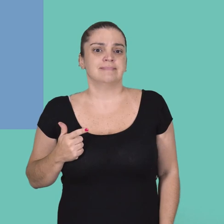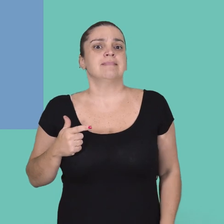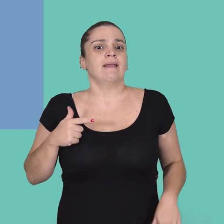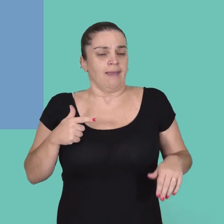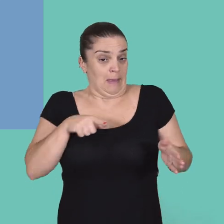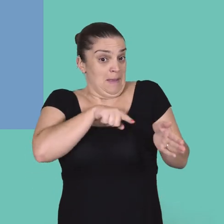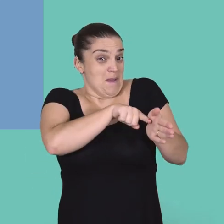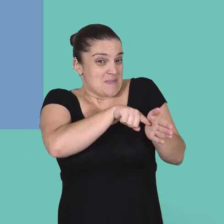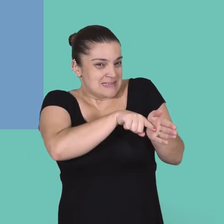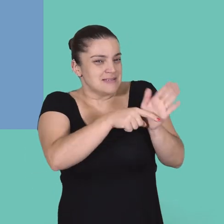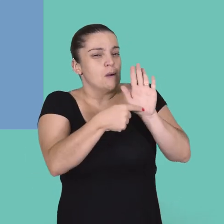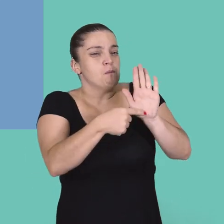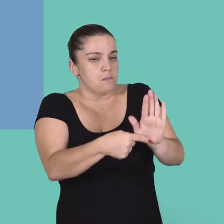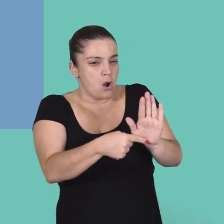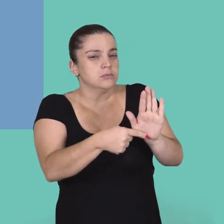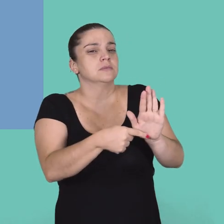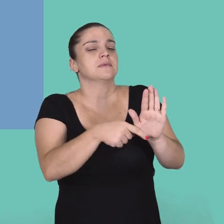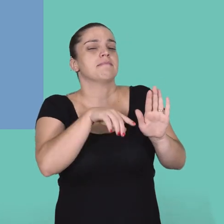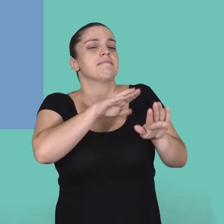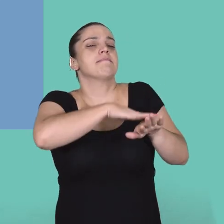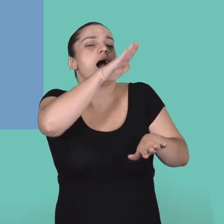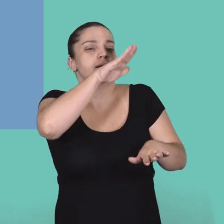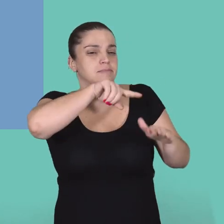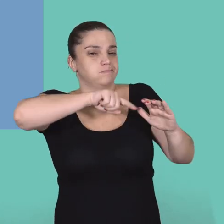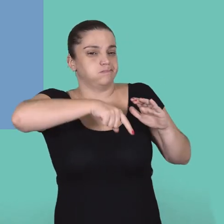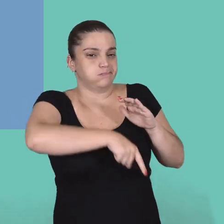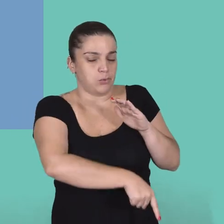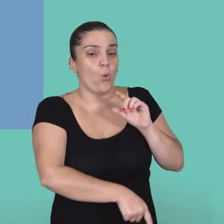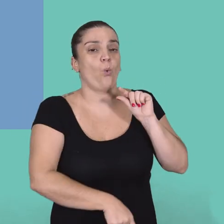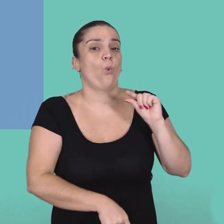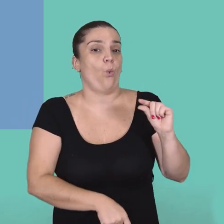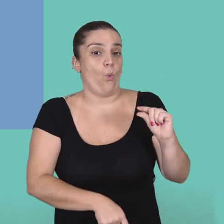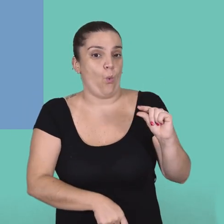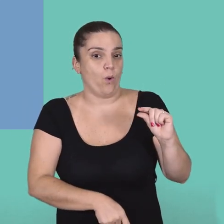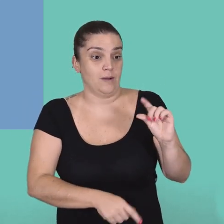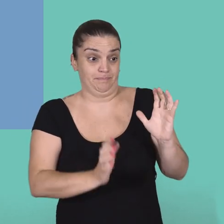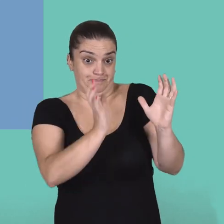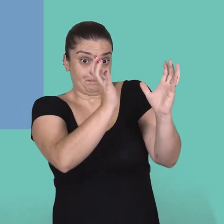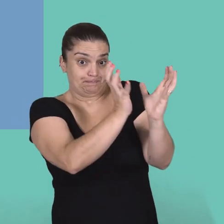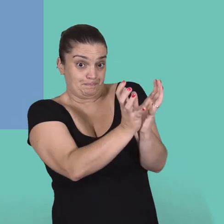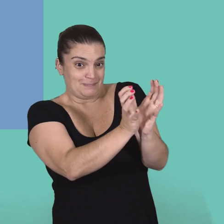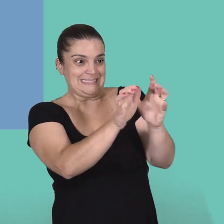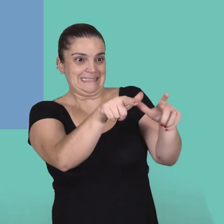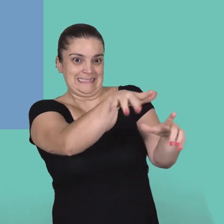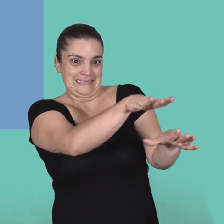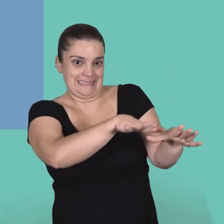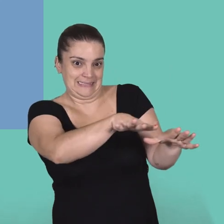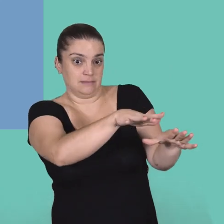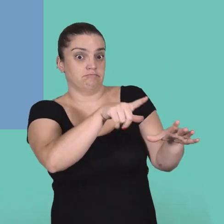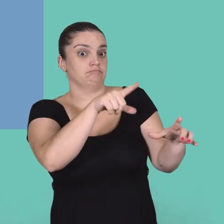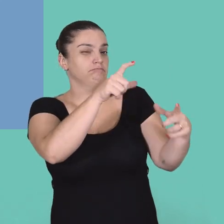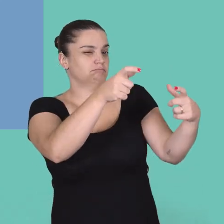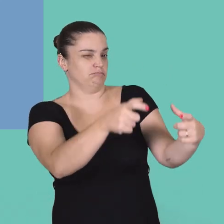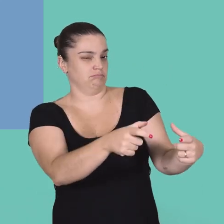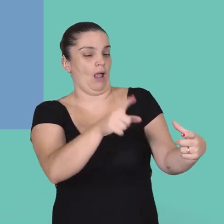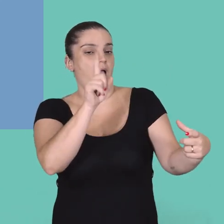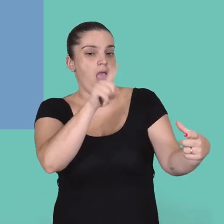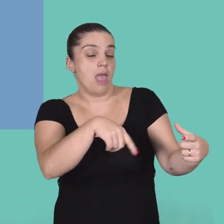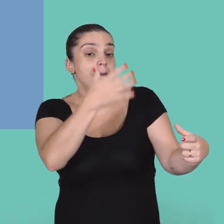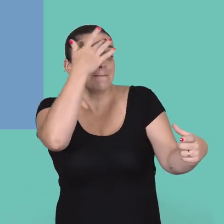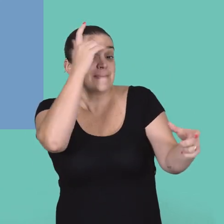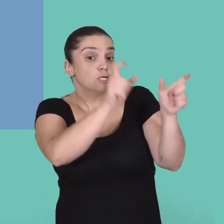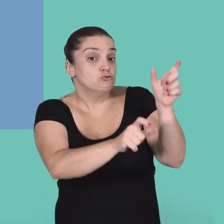E esse estudo vai ainda mais longe. Esse estudo faz o seguinte descrição. Naquele canto da sala, tem um joguinho para